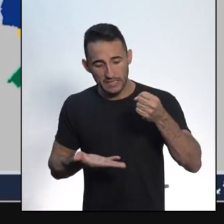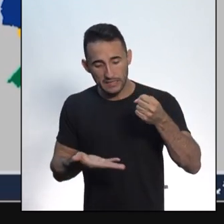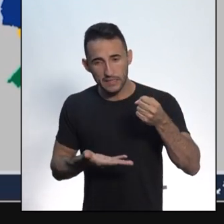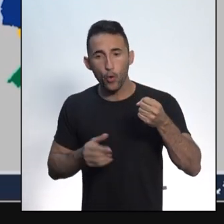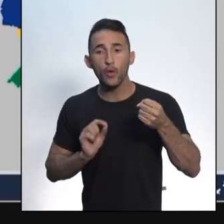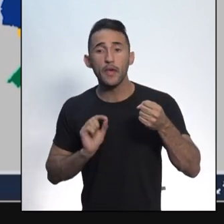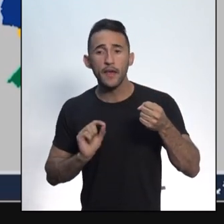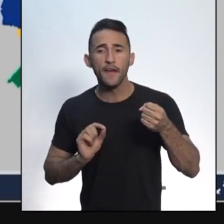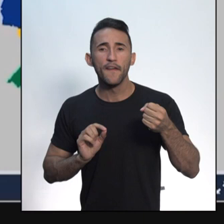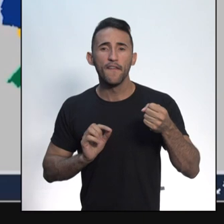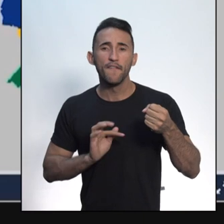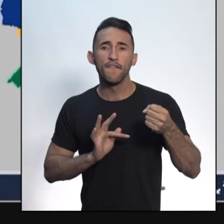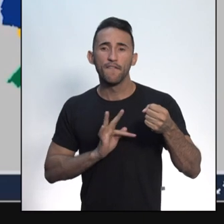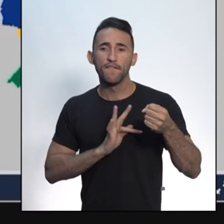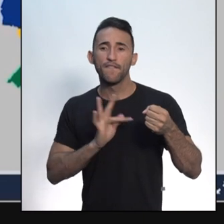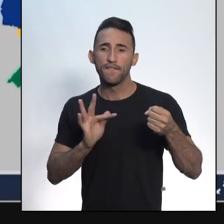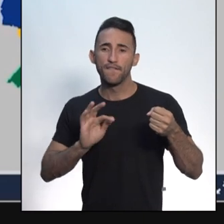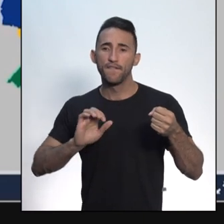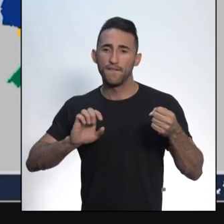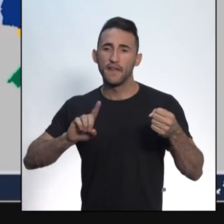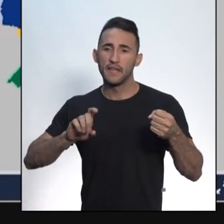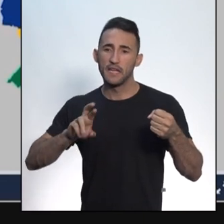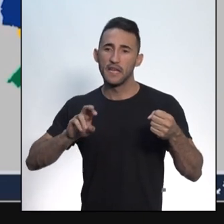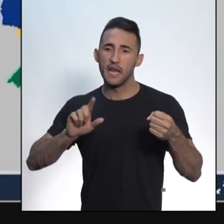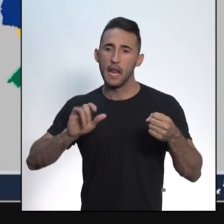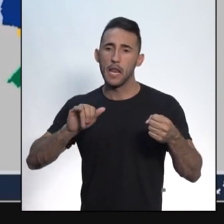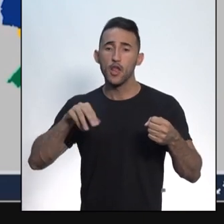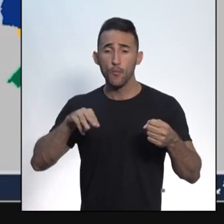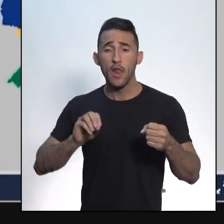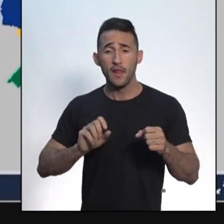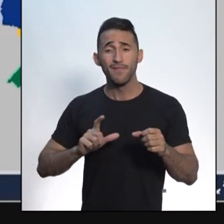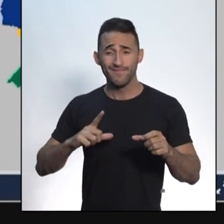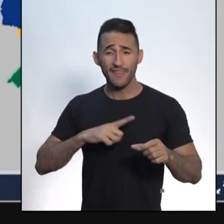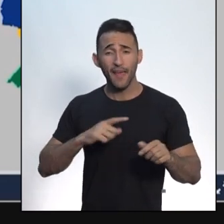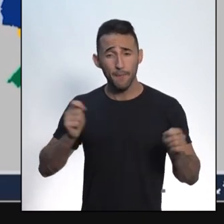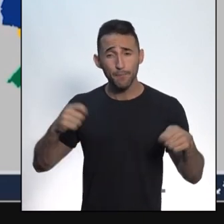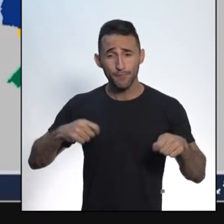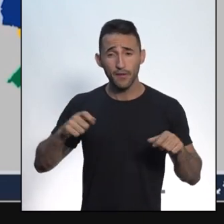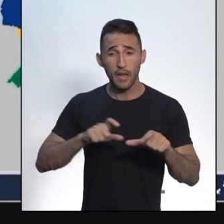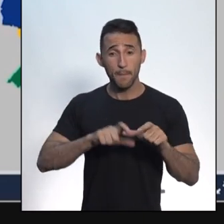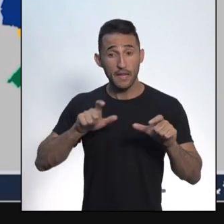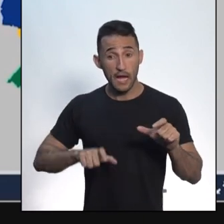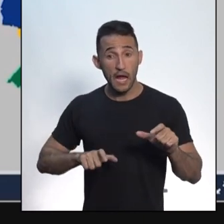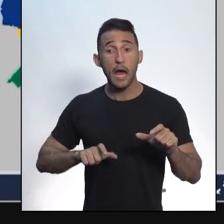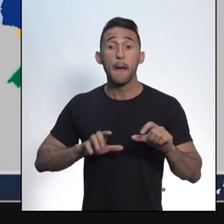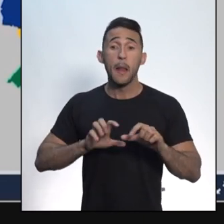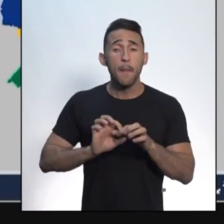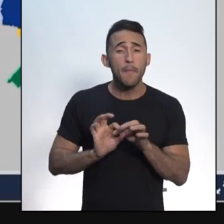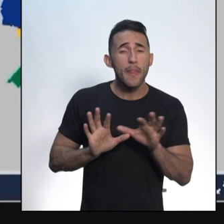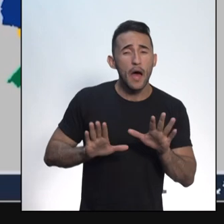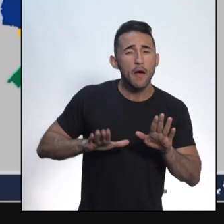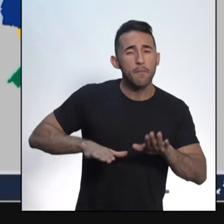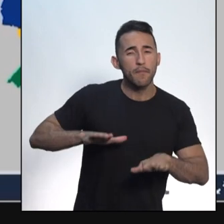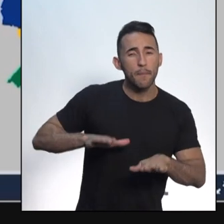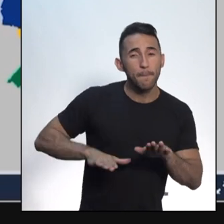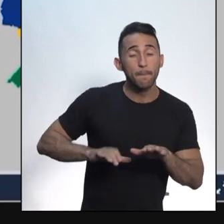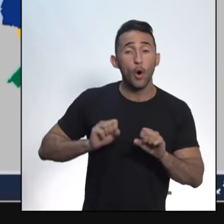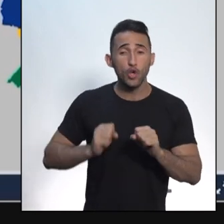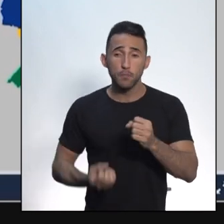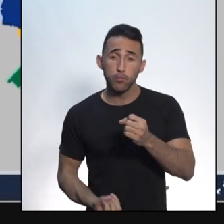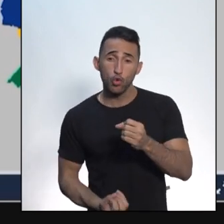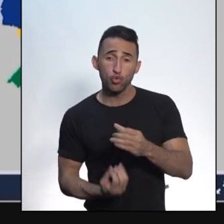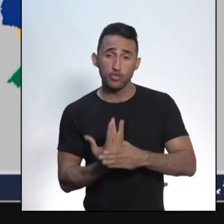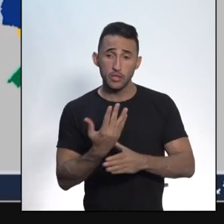As unidades federadas têm autonomia, têm liberdade para produzir as suas